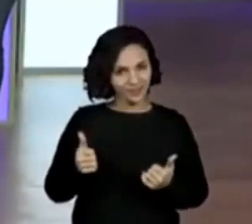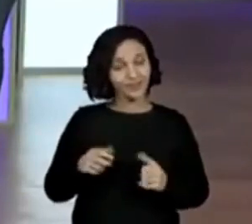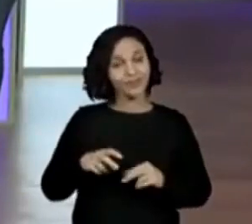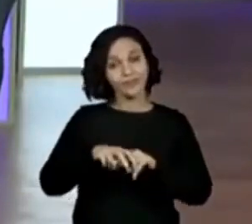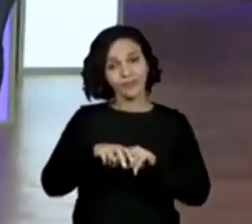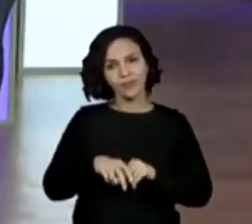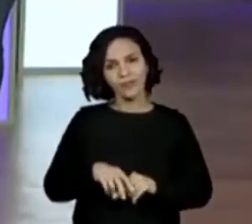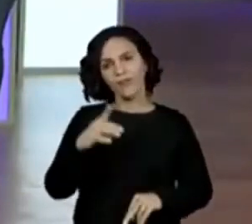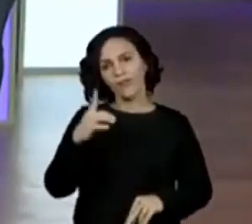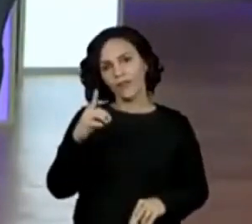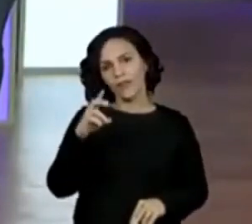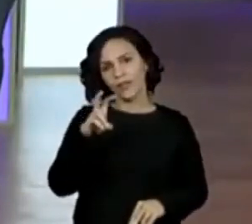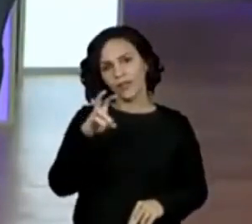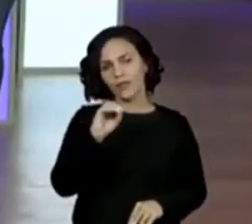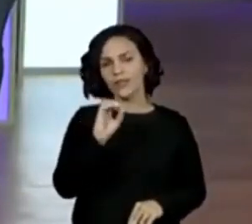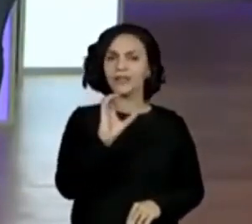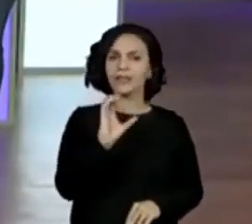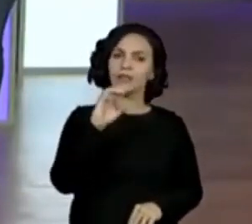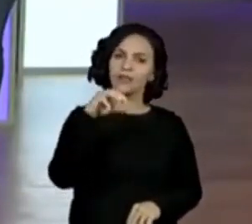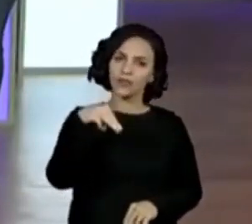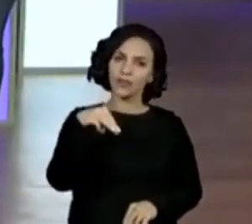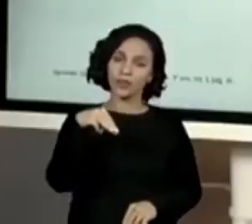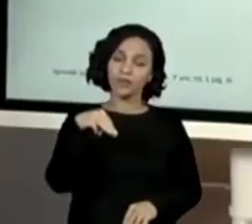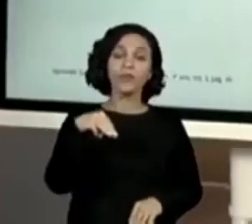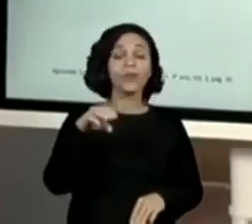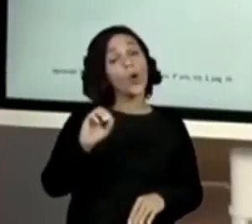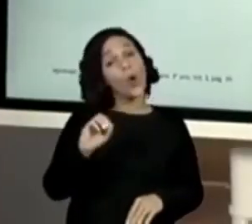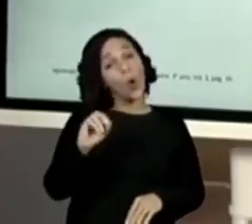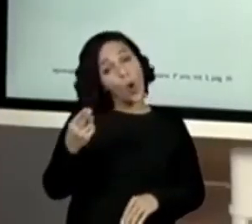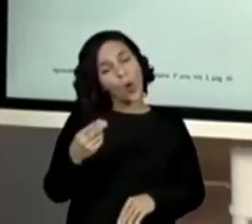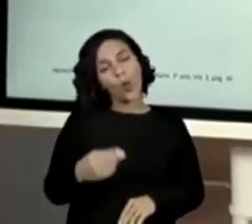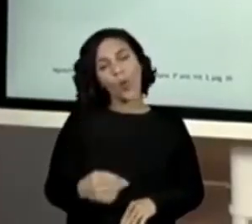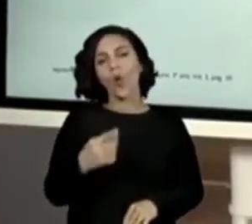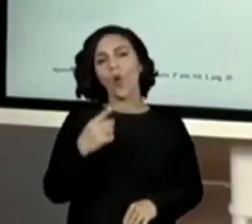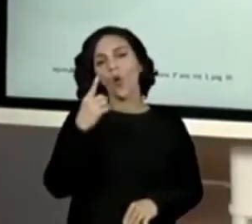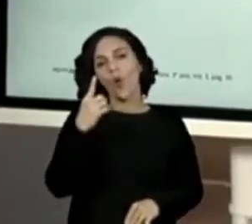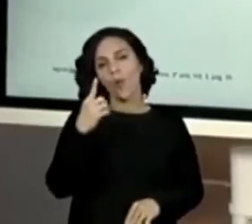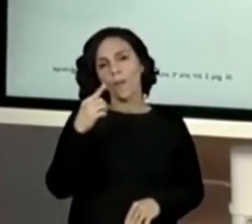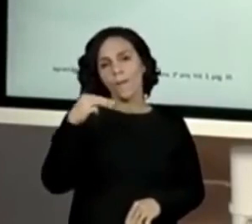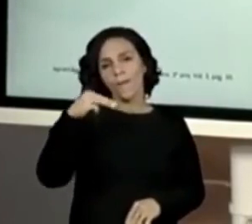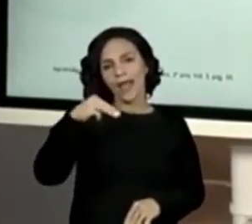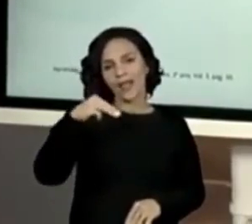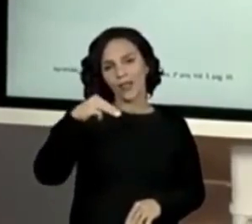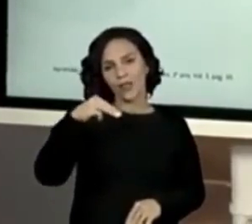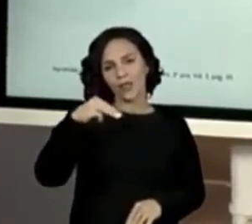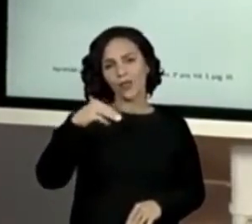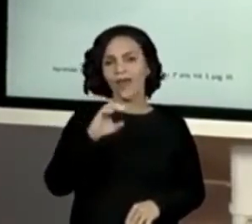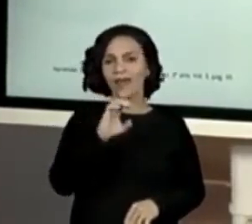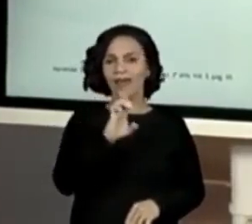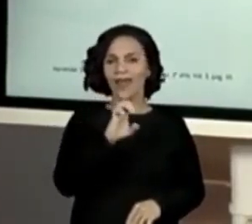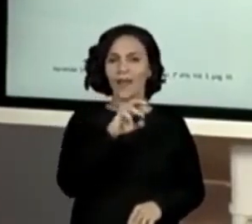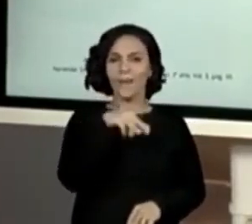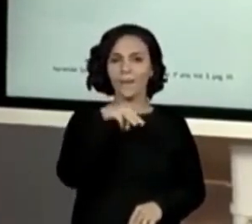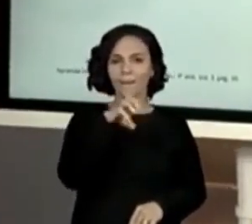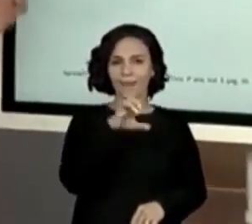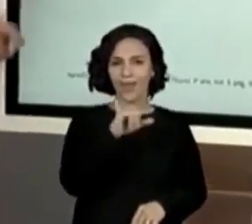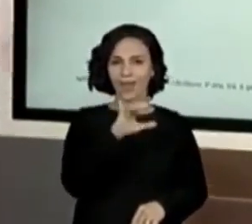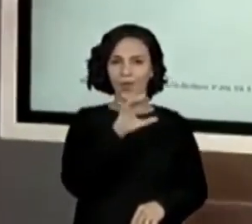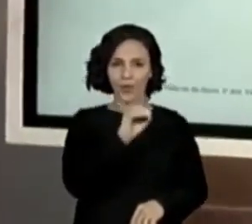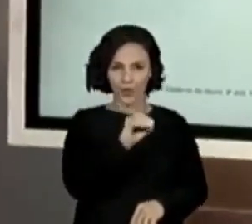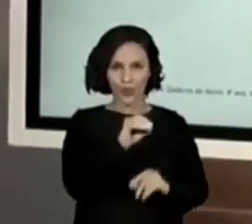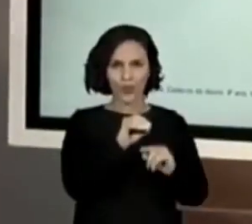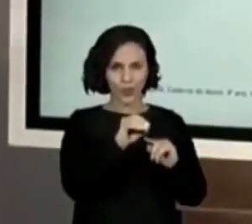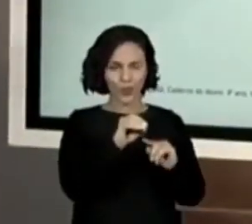cento e cinquenta centímetros ou um metro e meio. Mas, a gente está comparando a